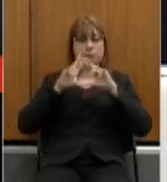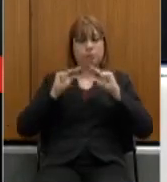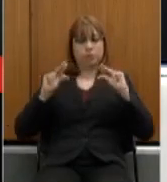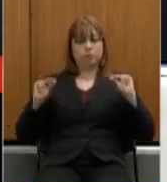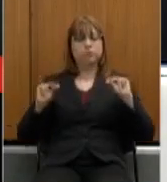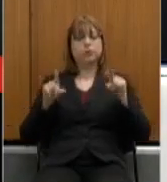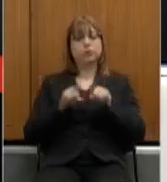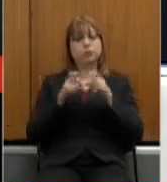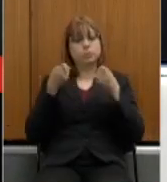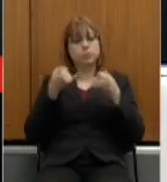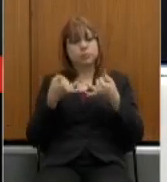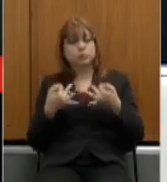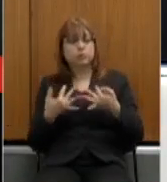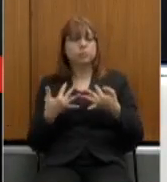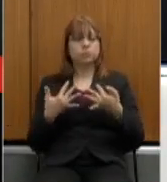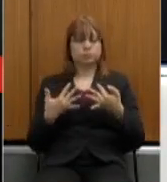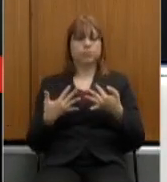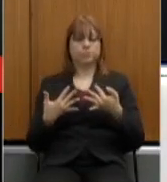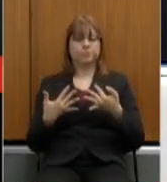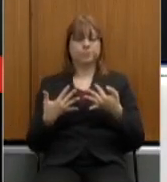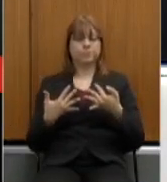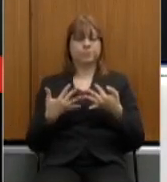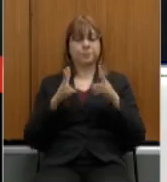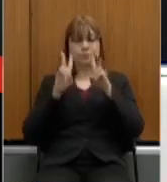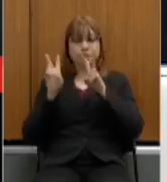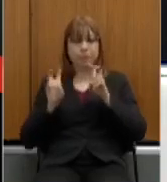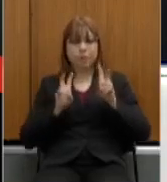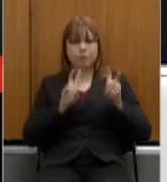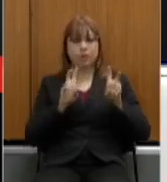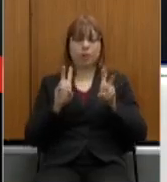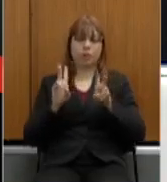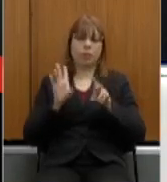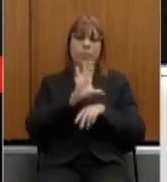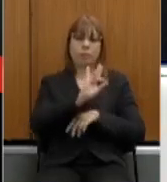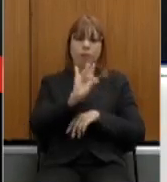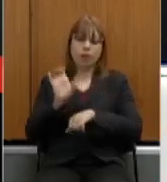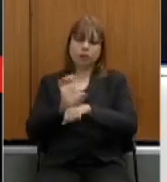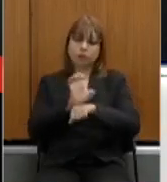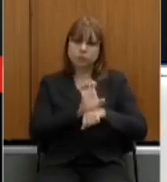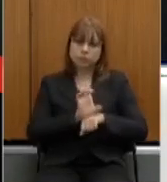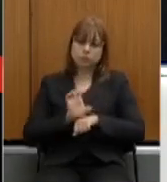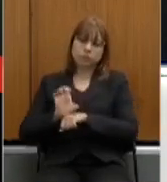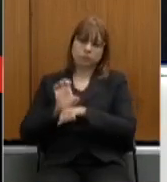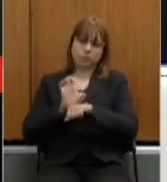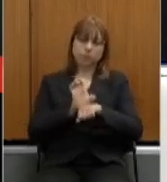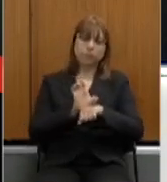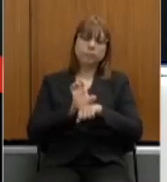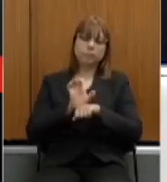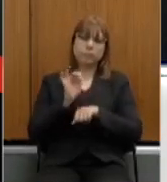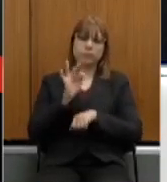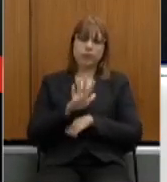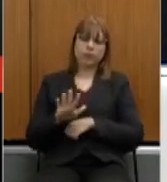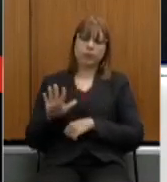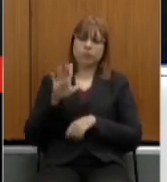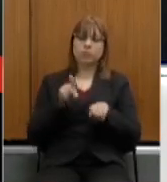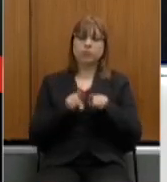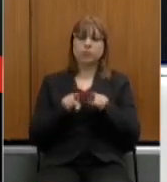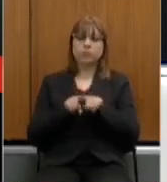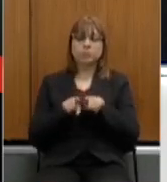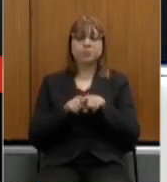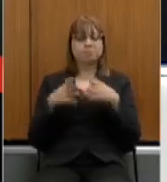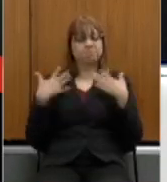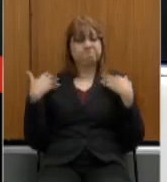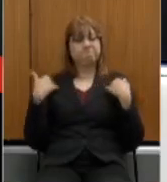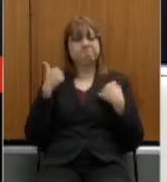que ficaram a ser atribuídos aos estados e decididos por cada um dos estados da federação ouvimos também com muita